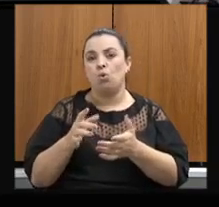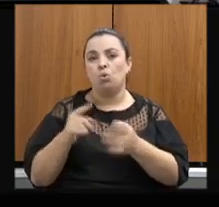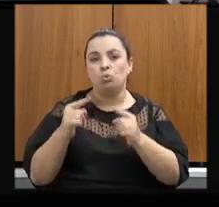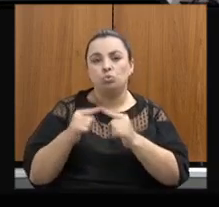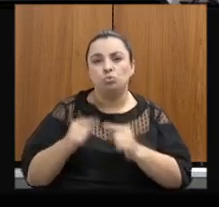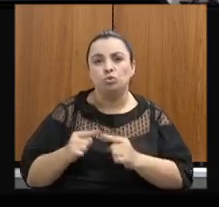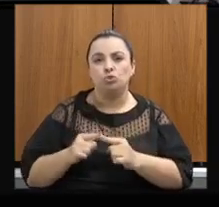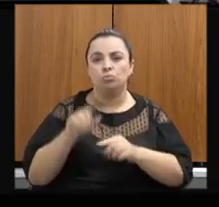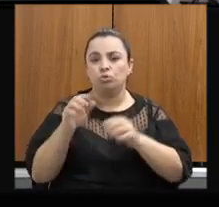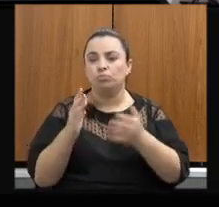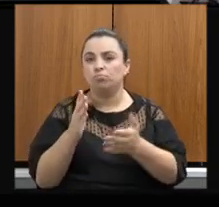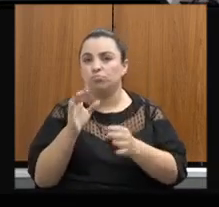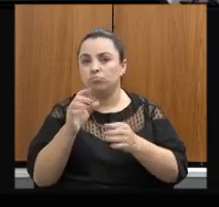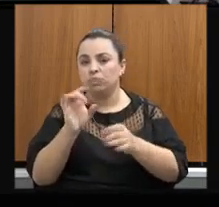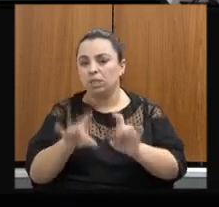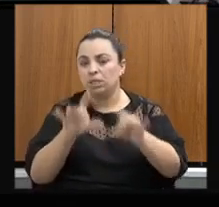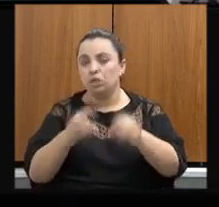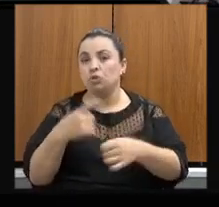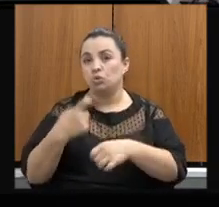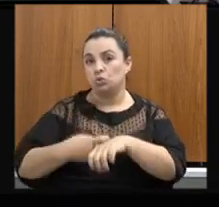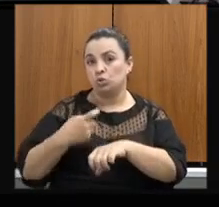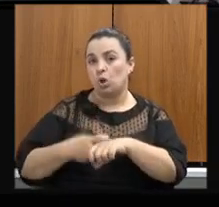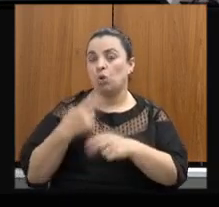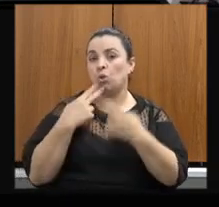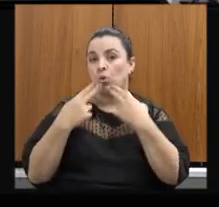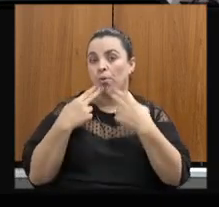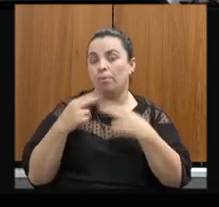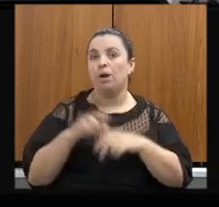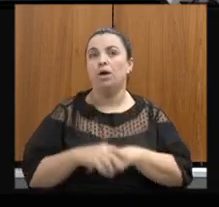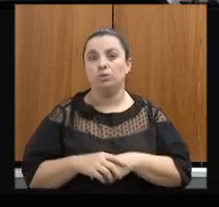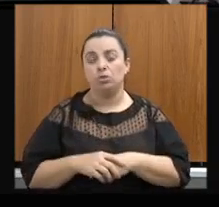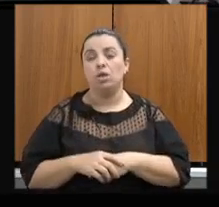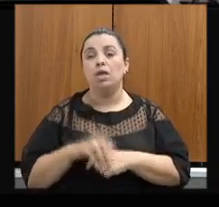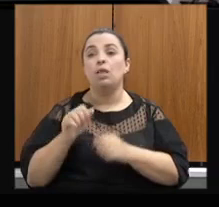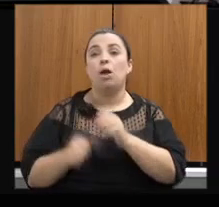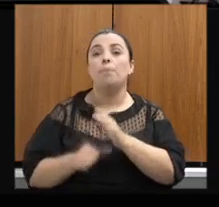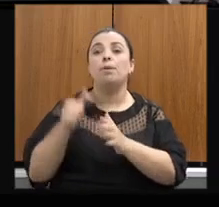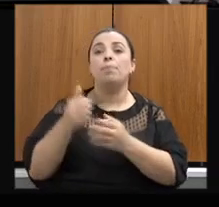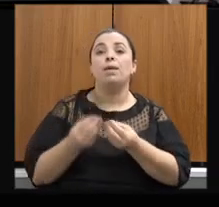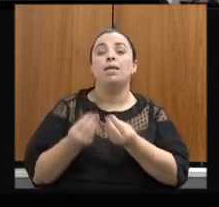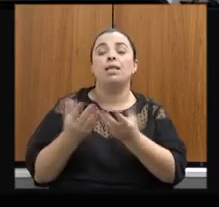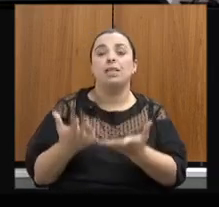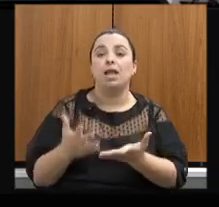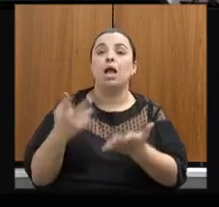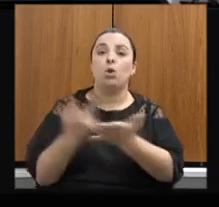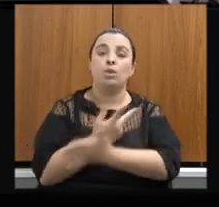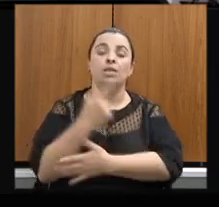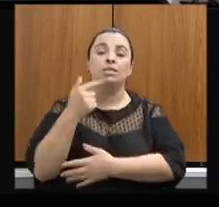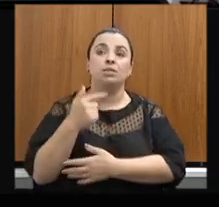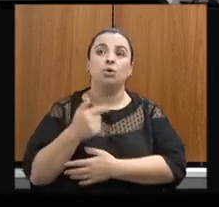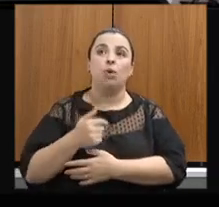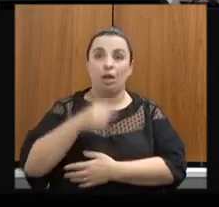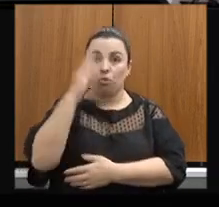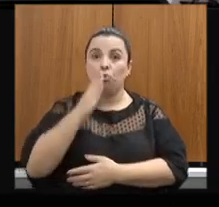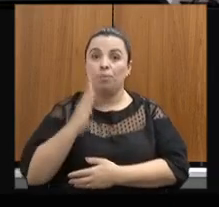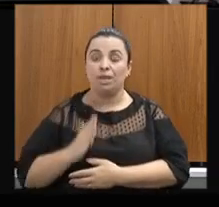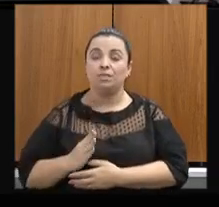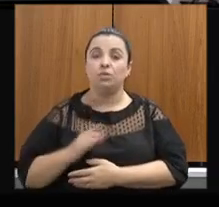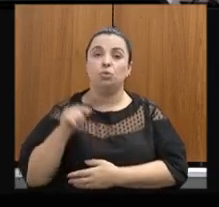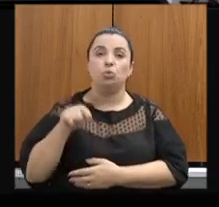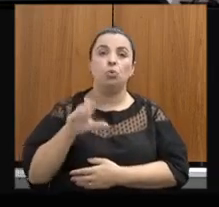em modelagem e finalizamos a primeira concessão de resíduos sólidos urbanos de consórcio no Brasil, no Convale,